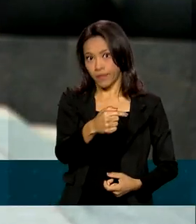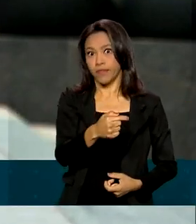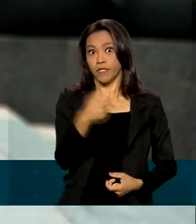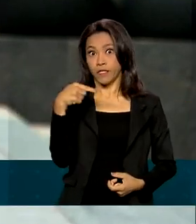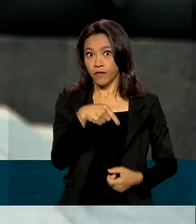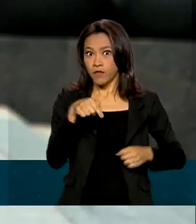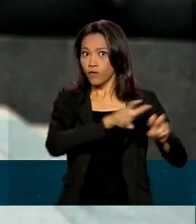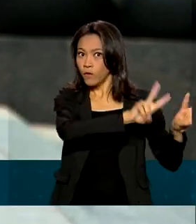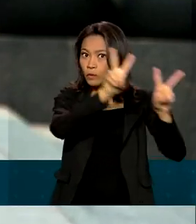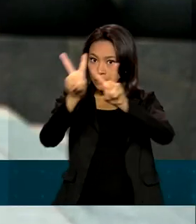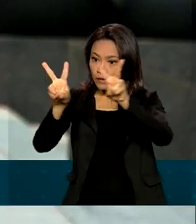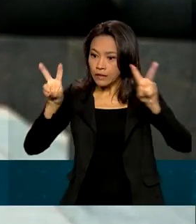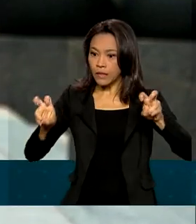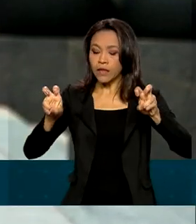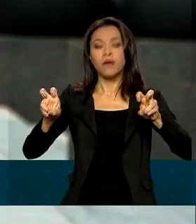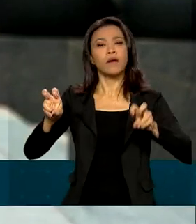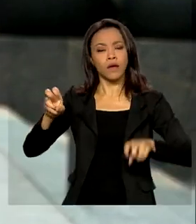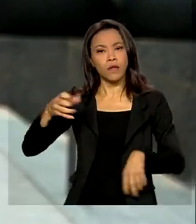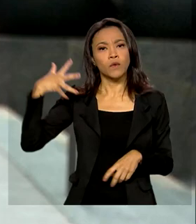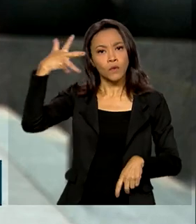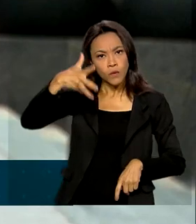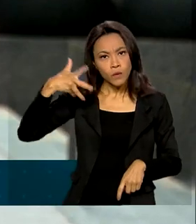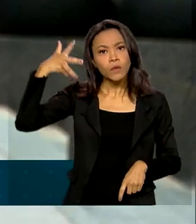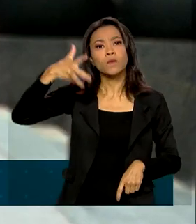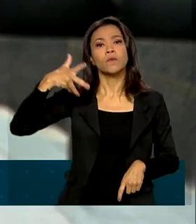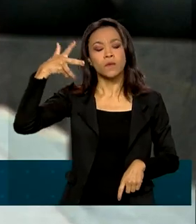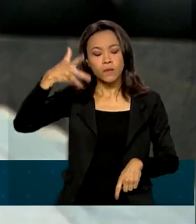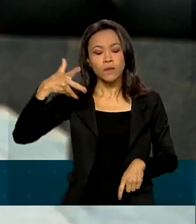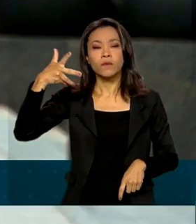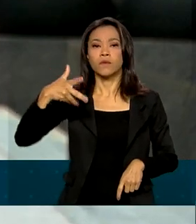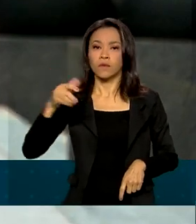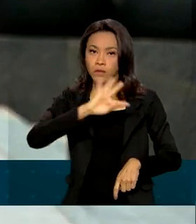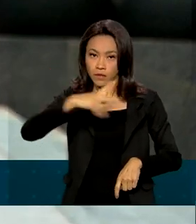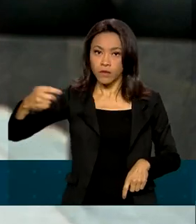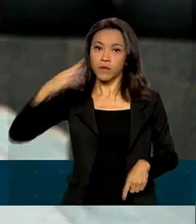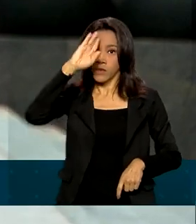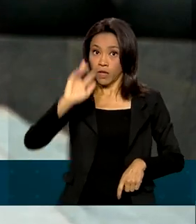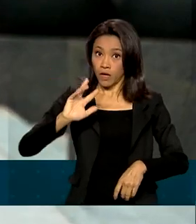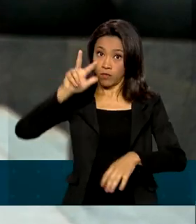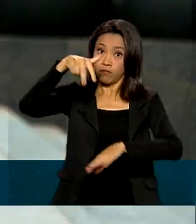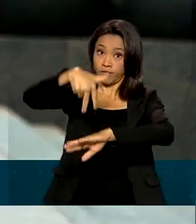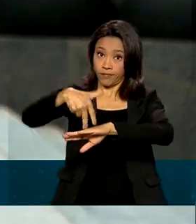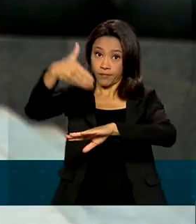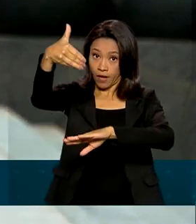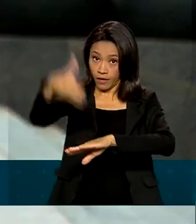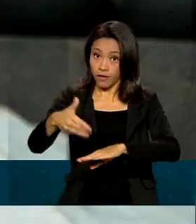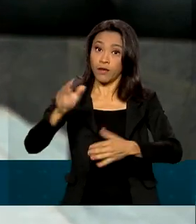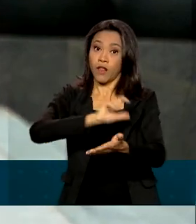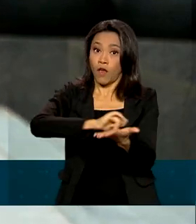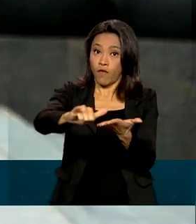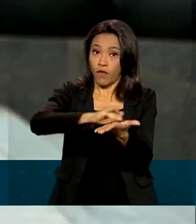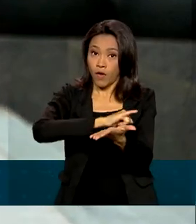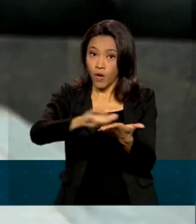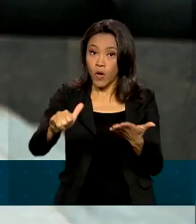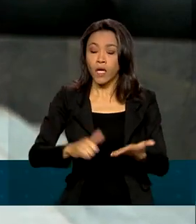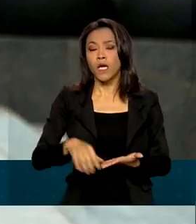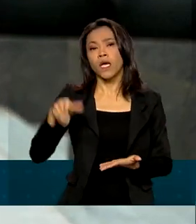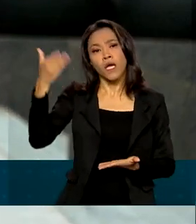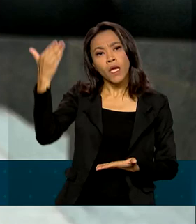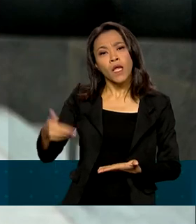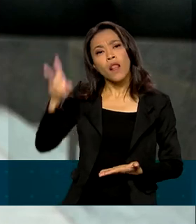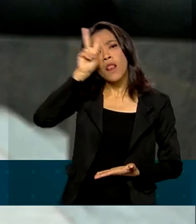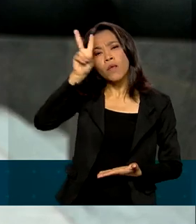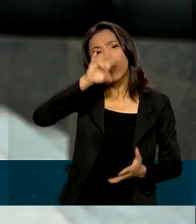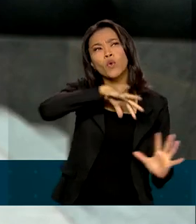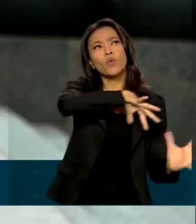destaques do discurso do presidente Jair Bolsonaro na ONU aqui em Nova Iorque. O presidente lembrou que o mundo inteiro,